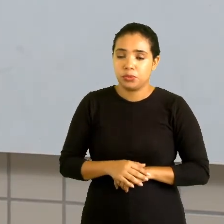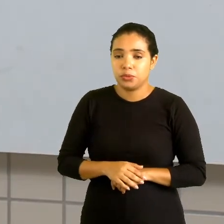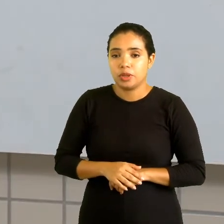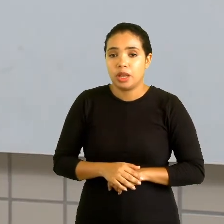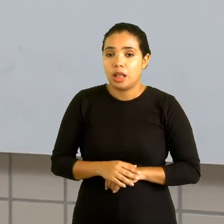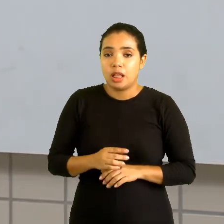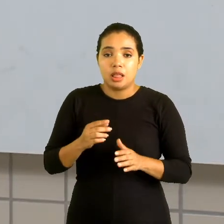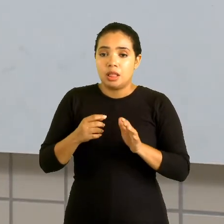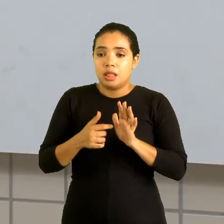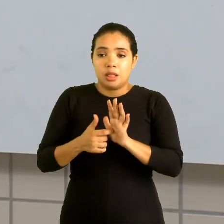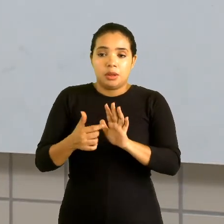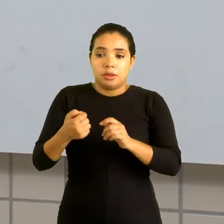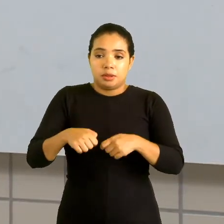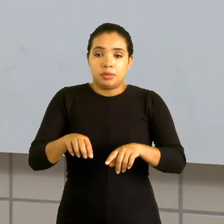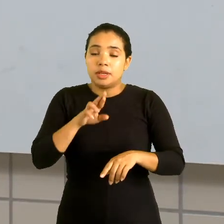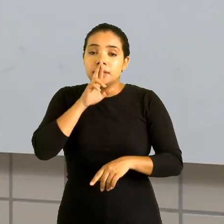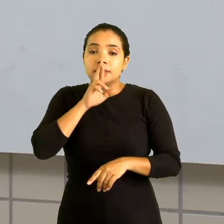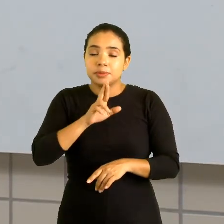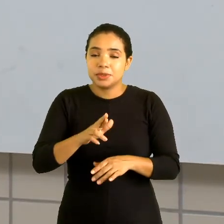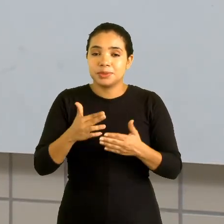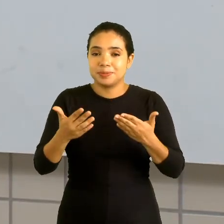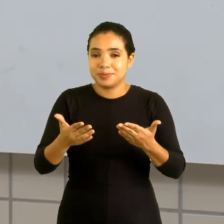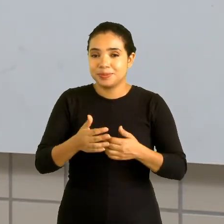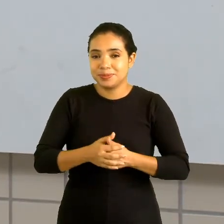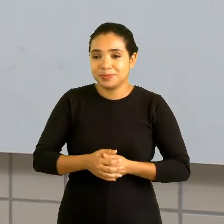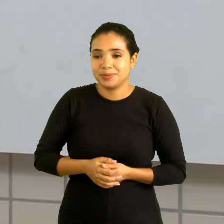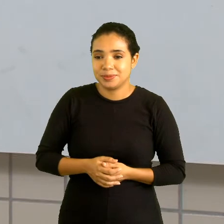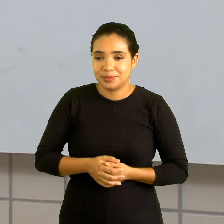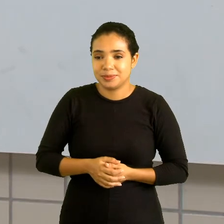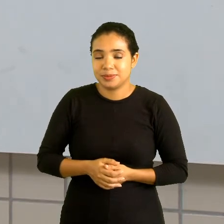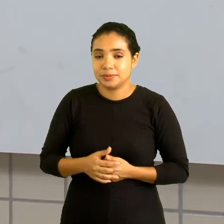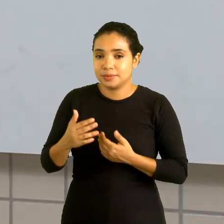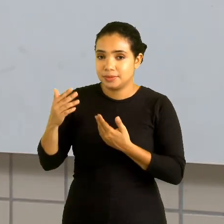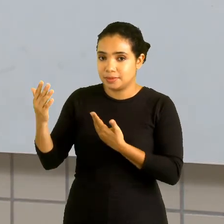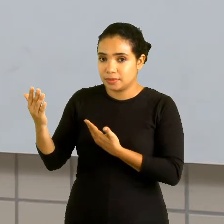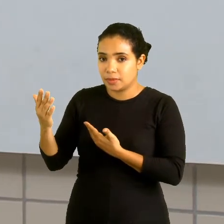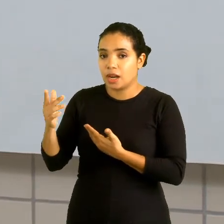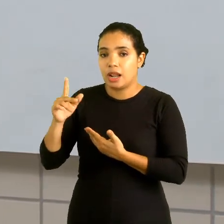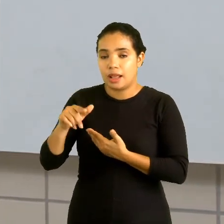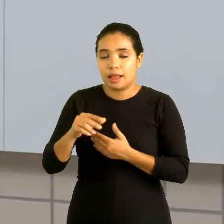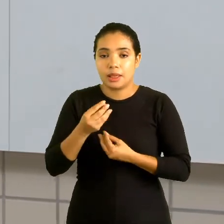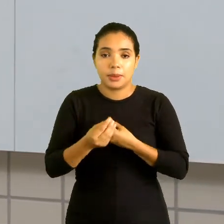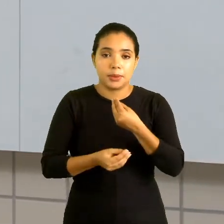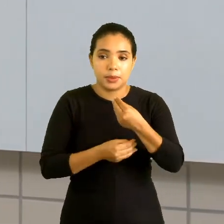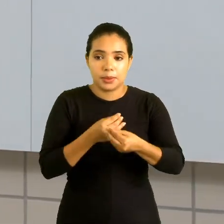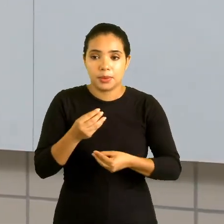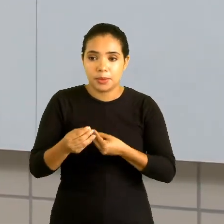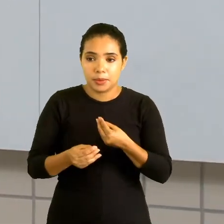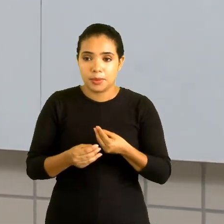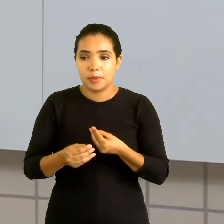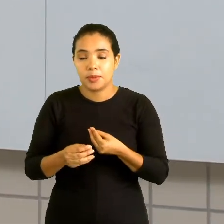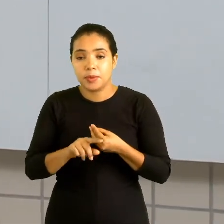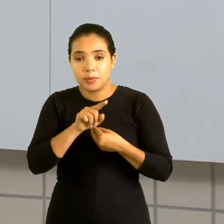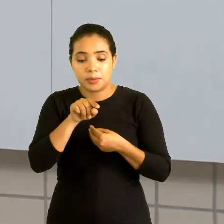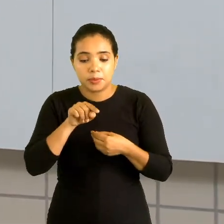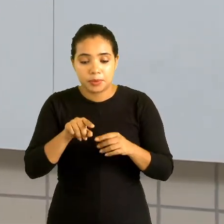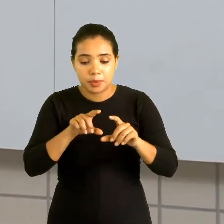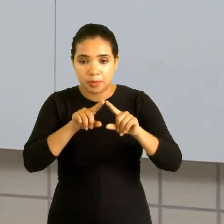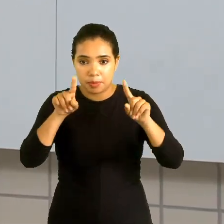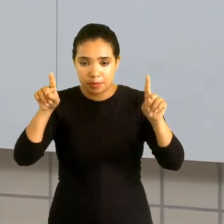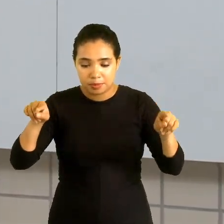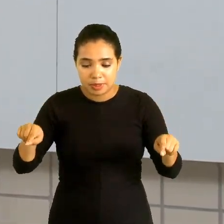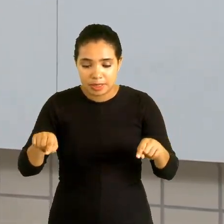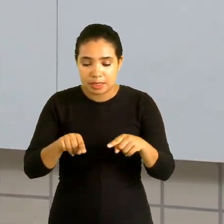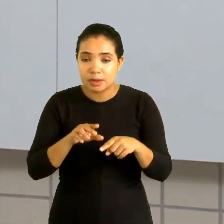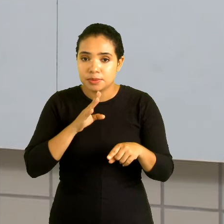aparecer. Então, esse é o resultado. E aqui, pessoal, é a medida desse lado que eu não